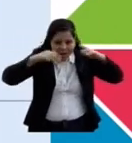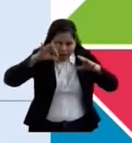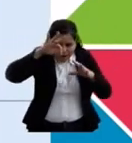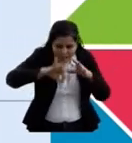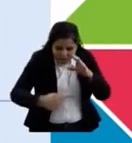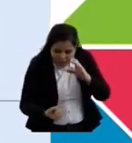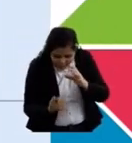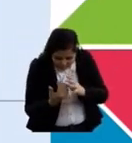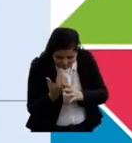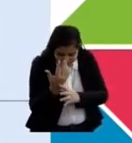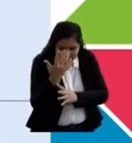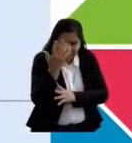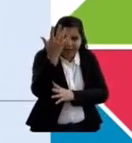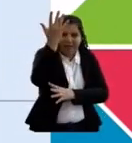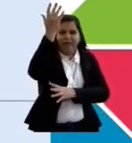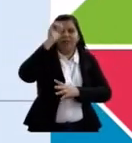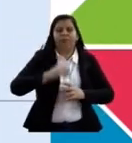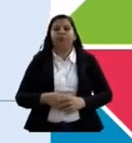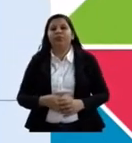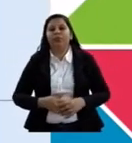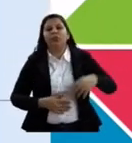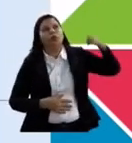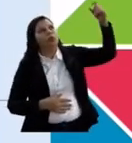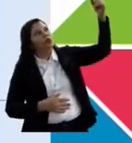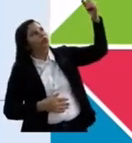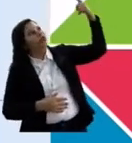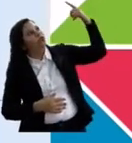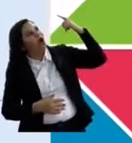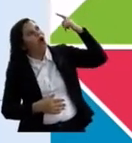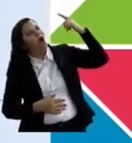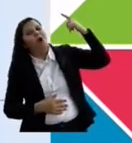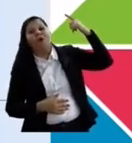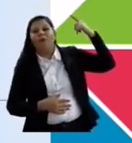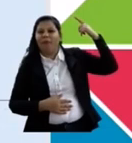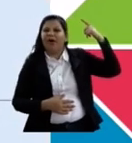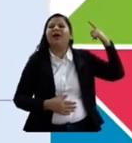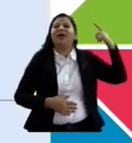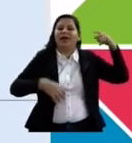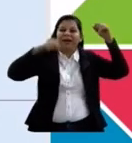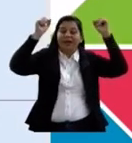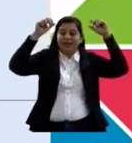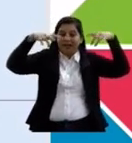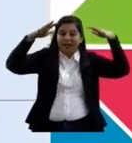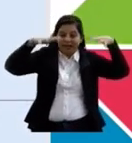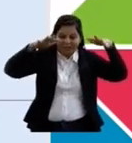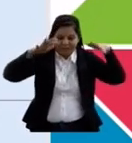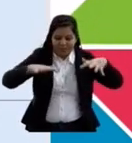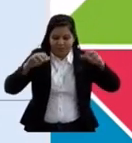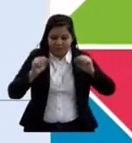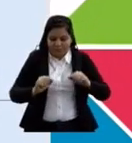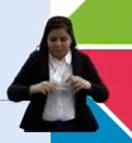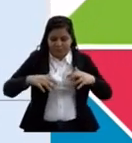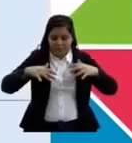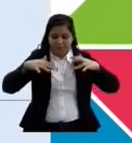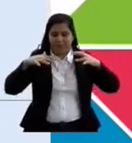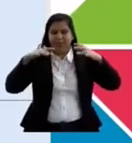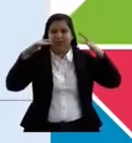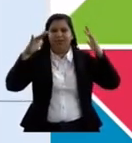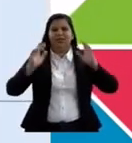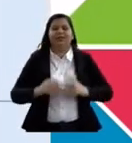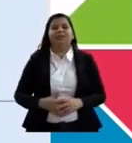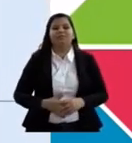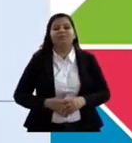nascer. O sol bateu no dedo da janela, um acuíri vai nascer.